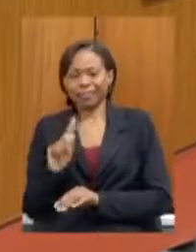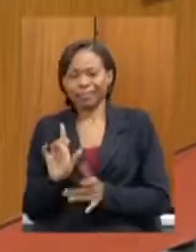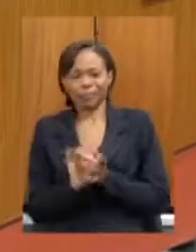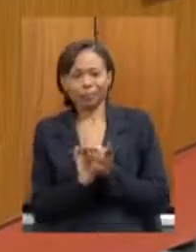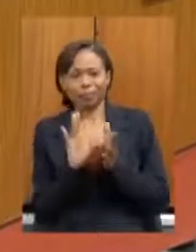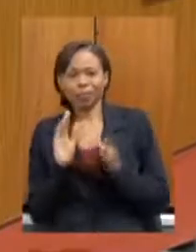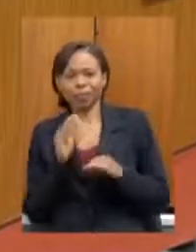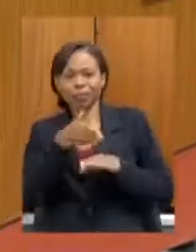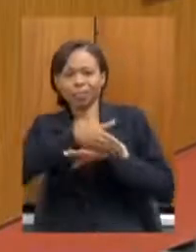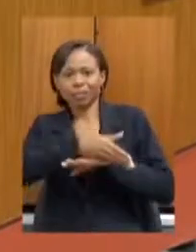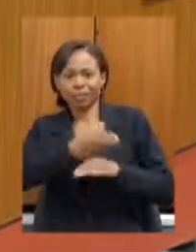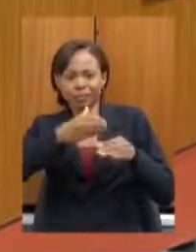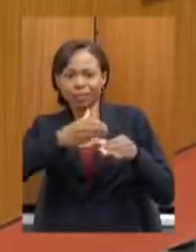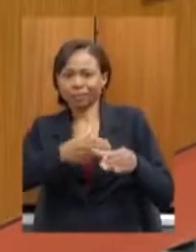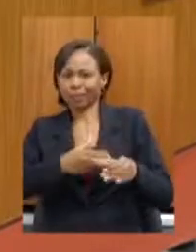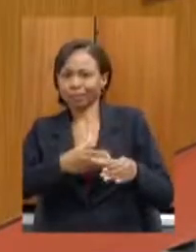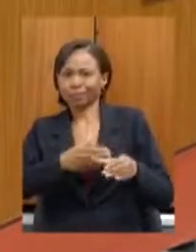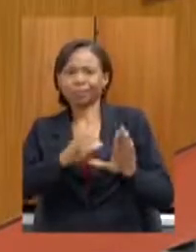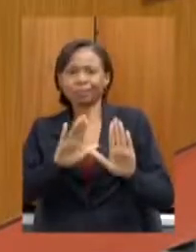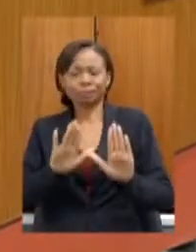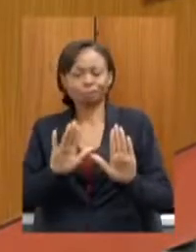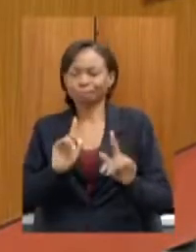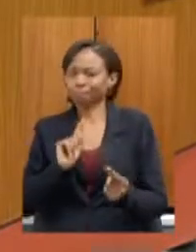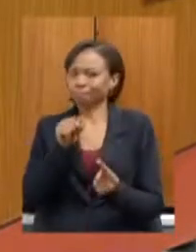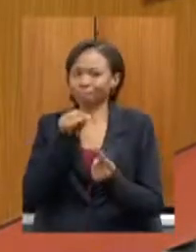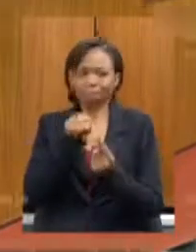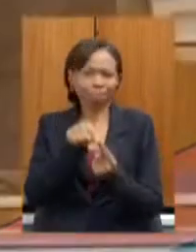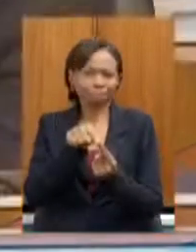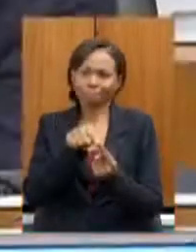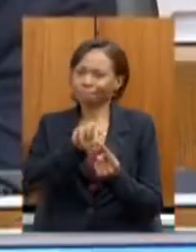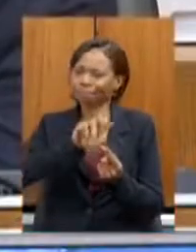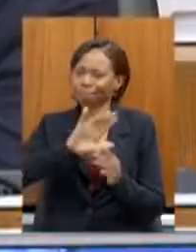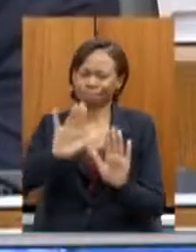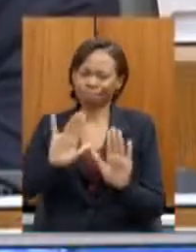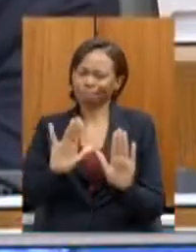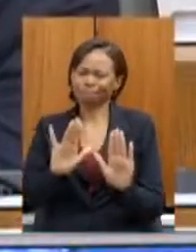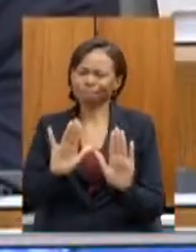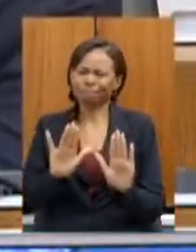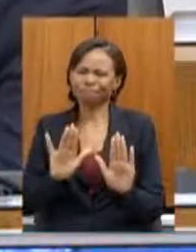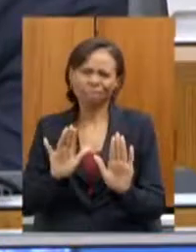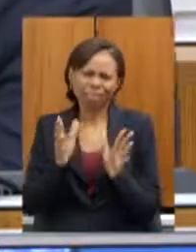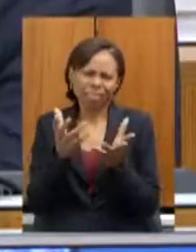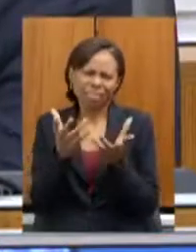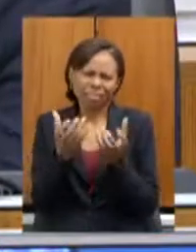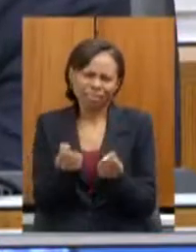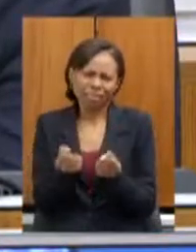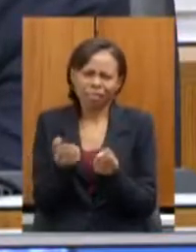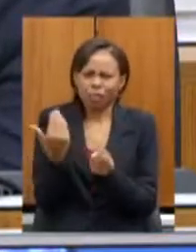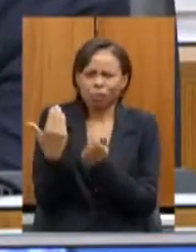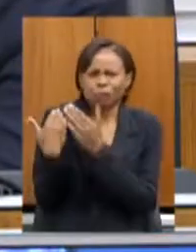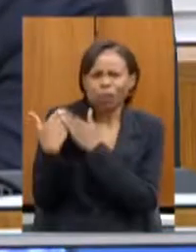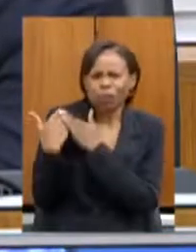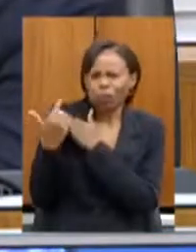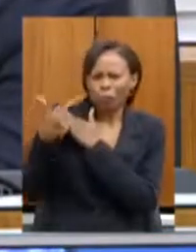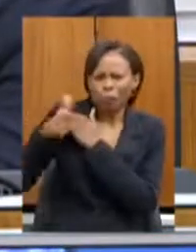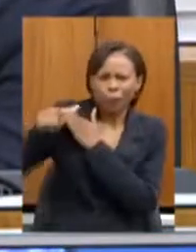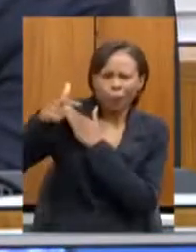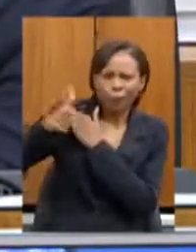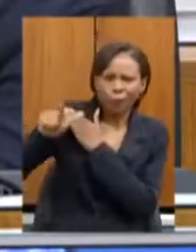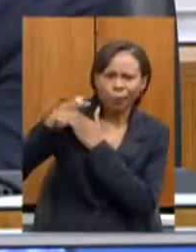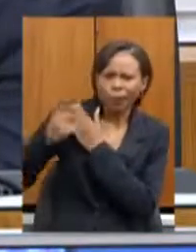administrativa. Nós não temos objetivo nenhum, nenhuma intenção de assumir mais rodovias. Então,